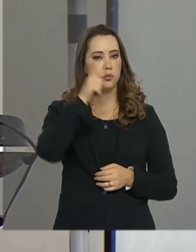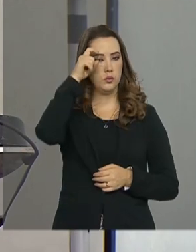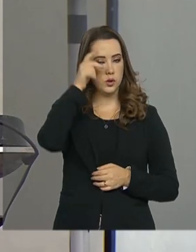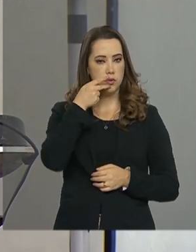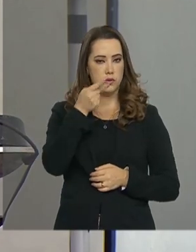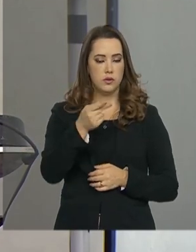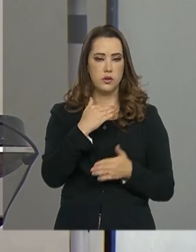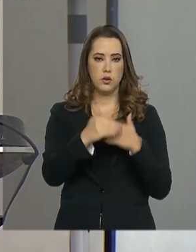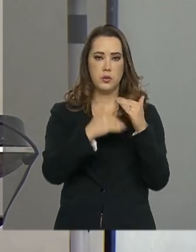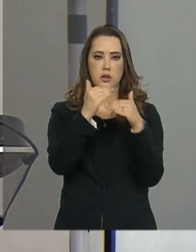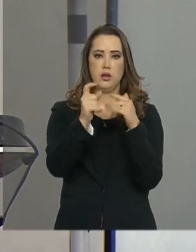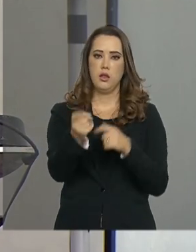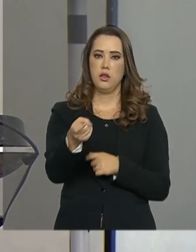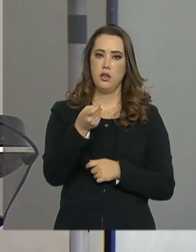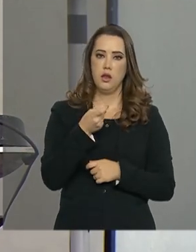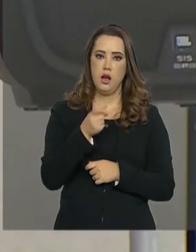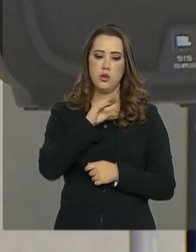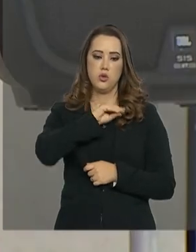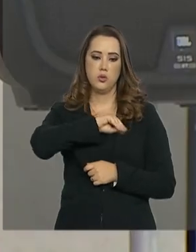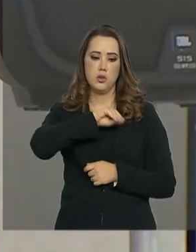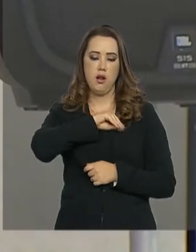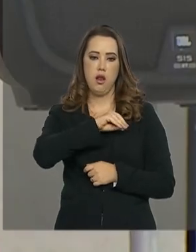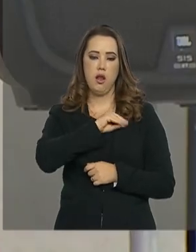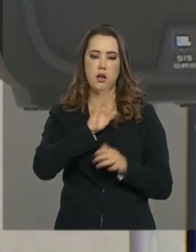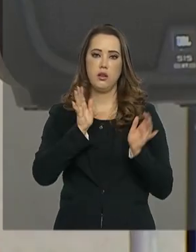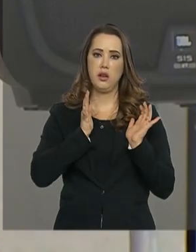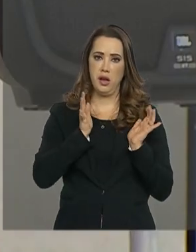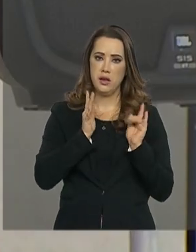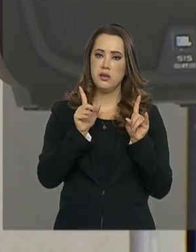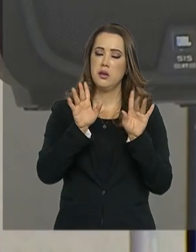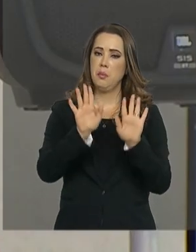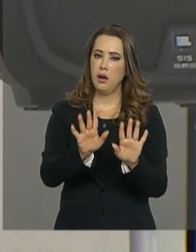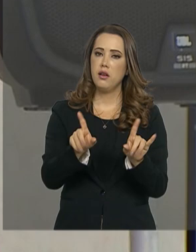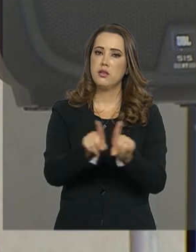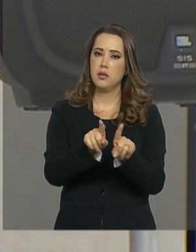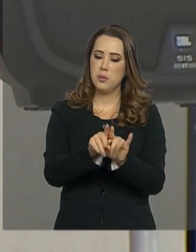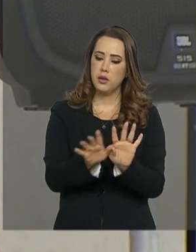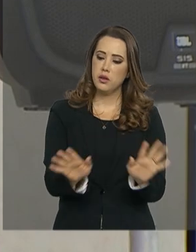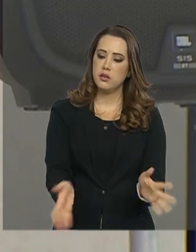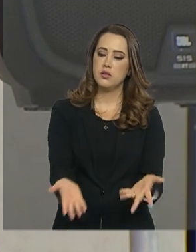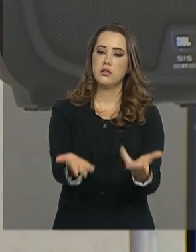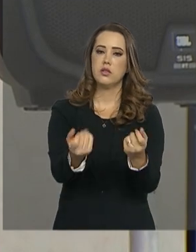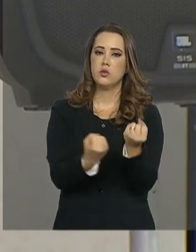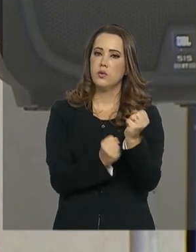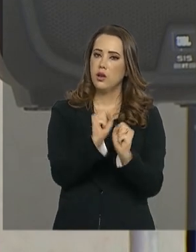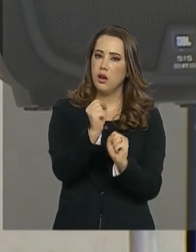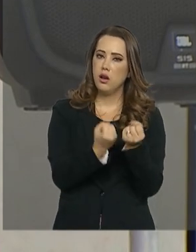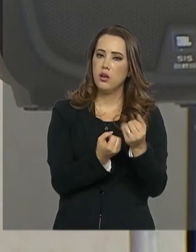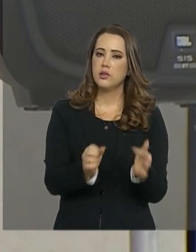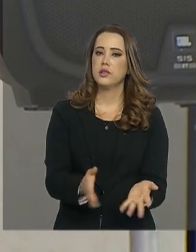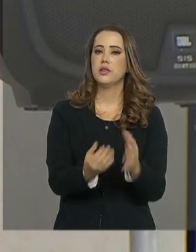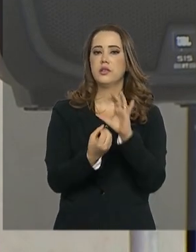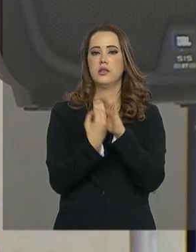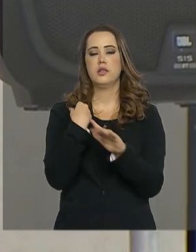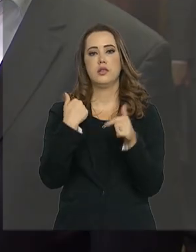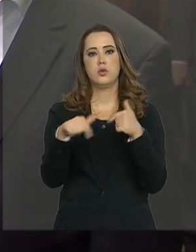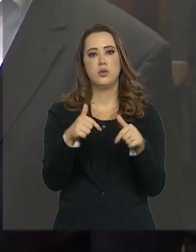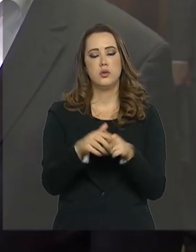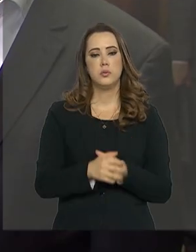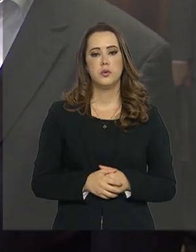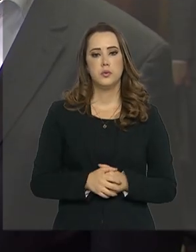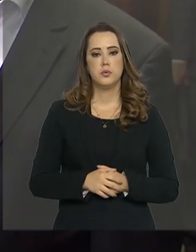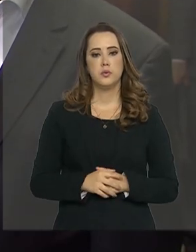deve aumentar a taxação sobre renda e propriedade, mas ao mesmo tempo incentivar a produção e a geração de empregos.